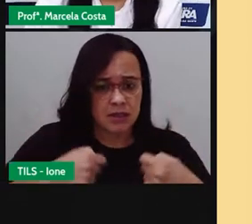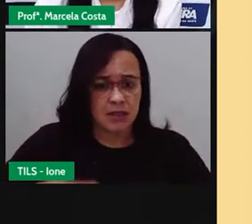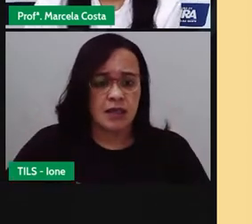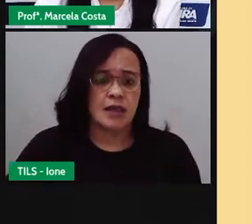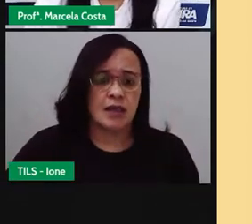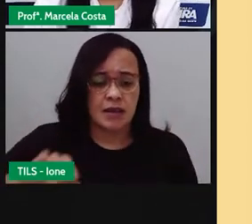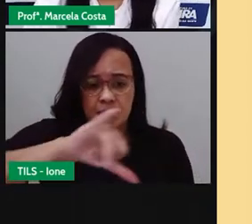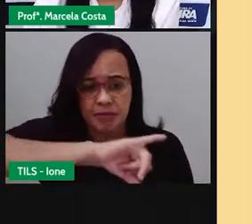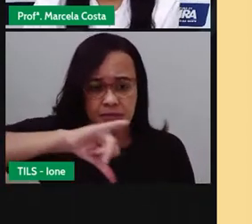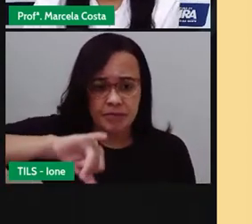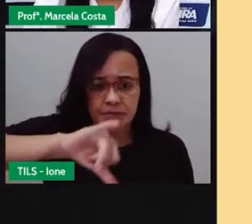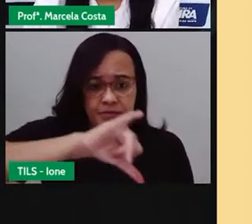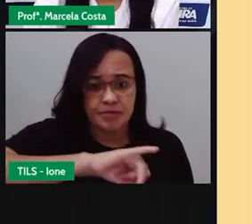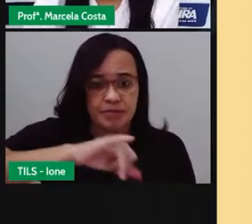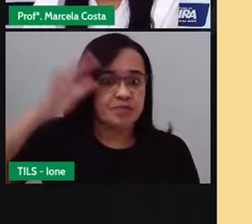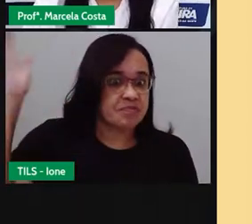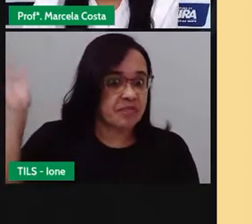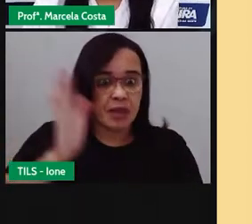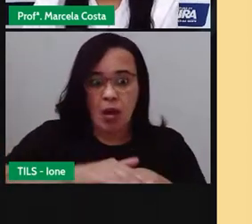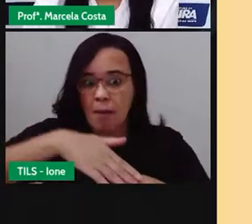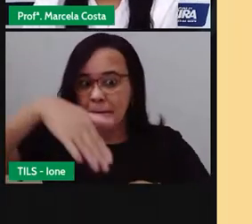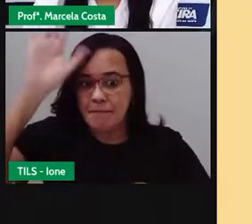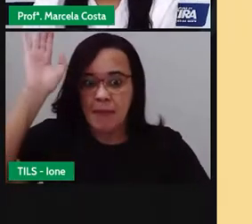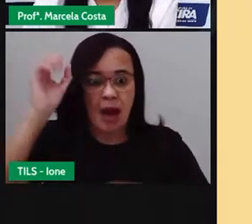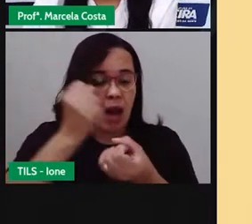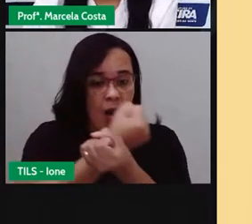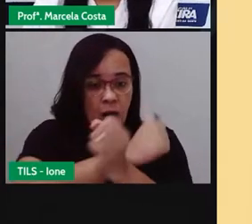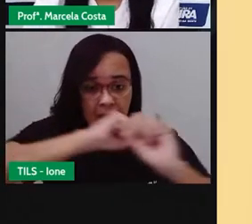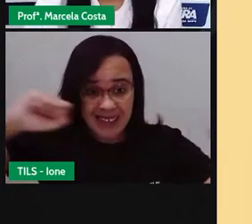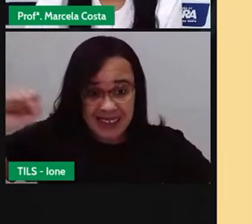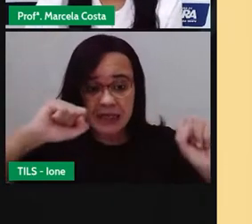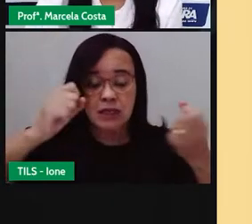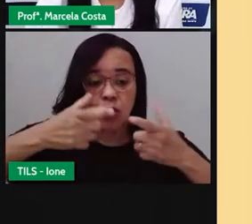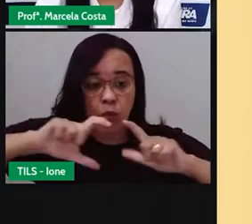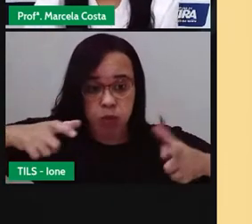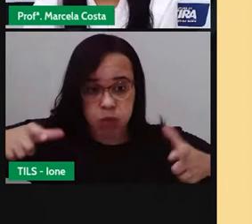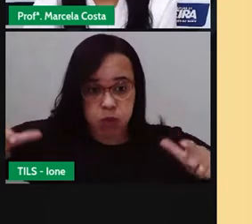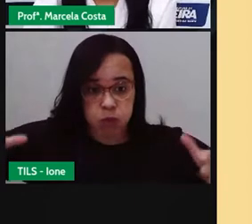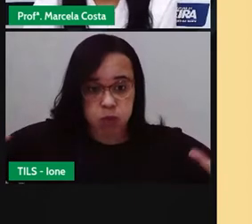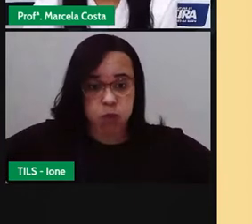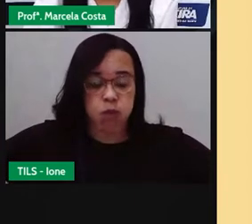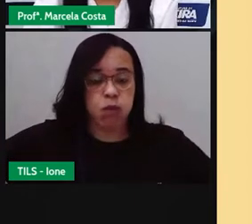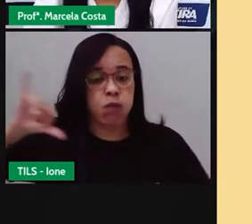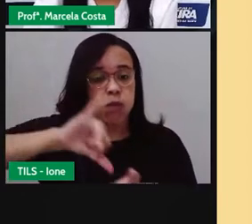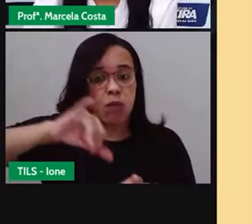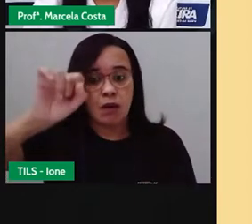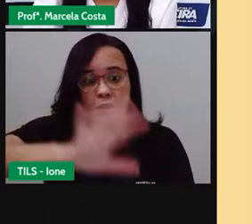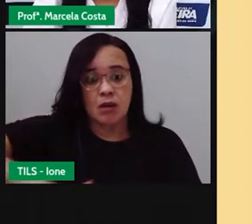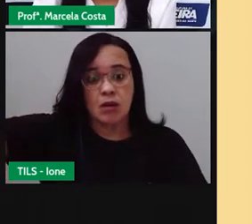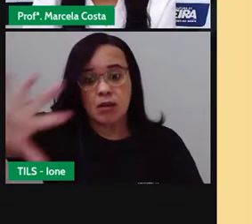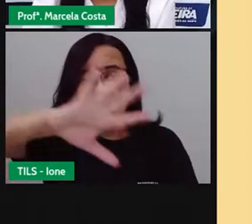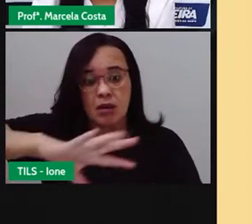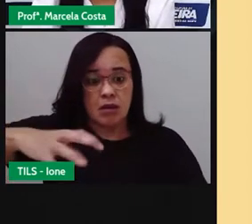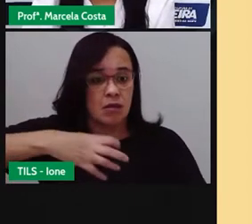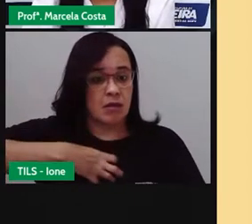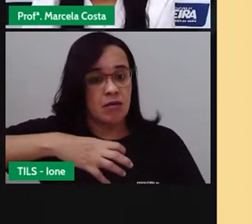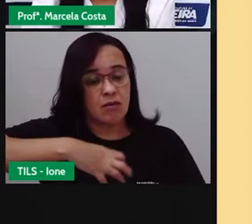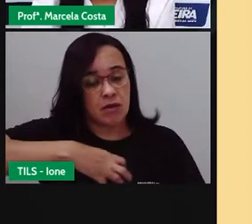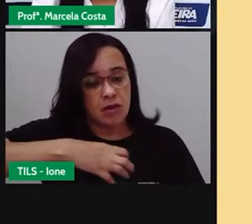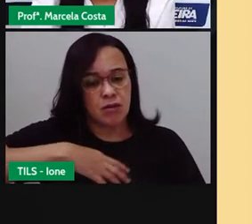conhecido como o maior cinto de mercadorias da Bahia e convive com problemas de desorganização.